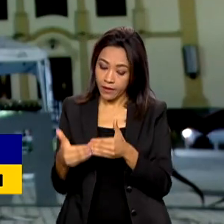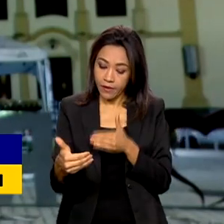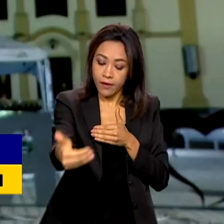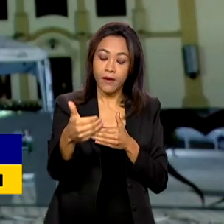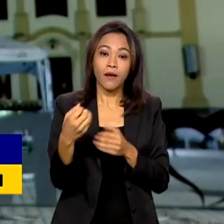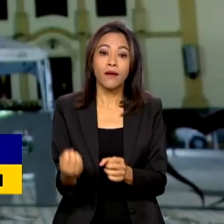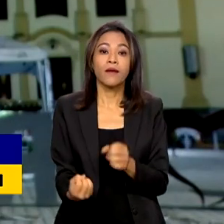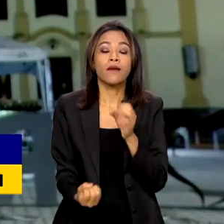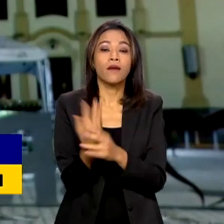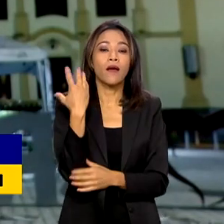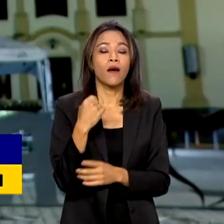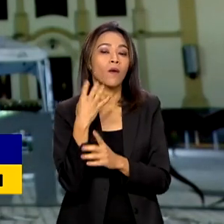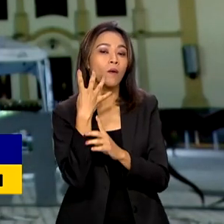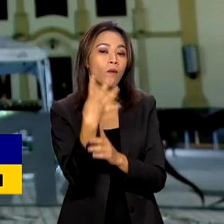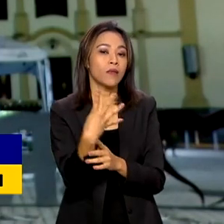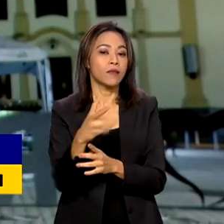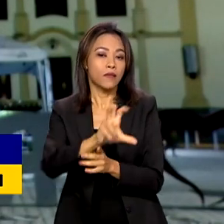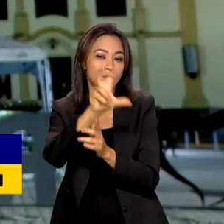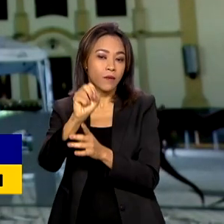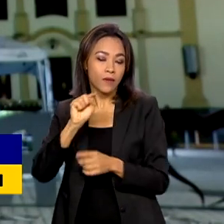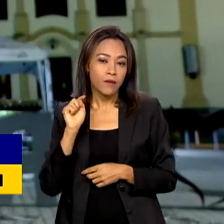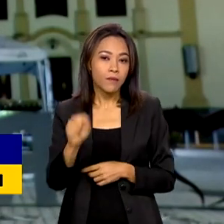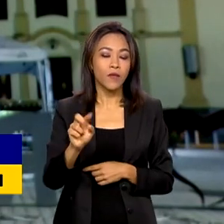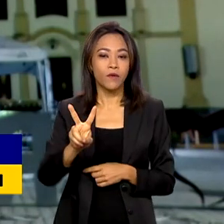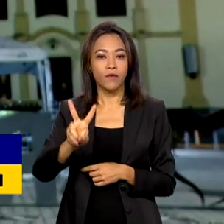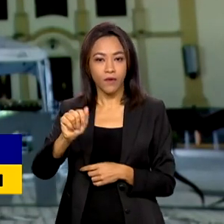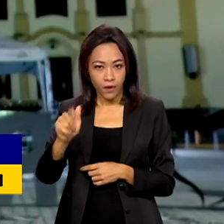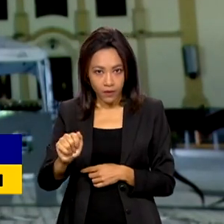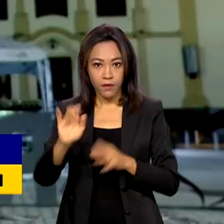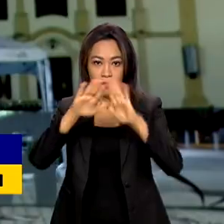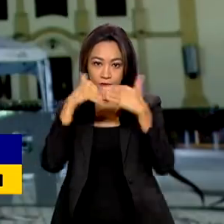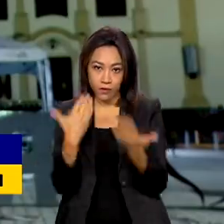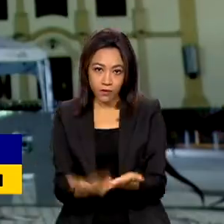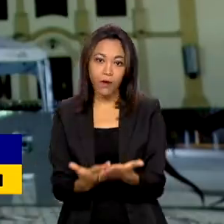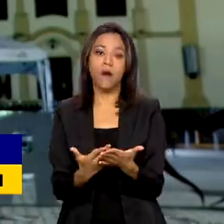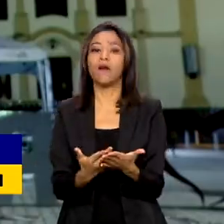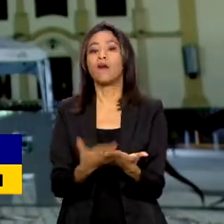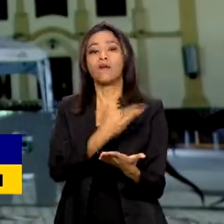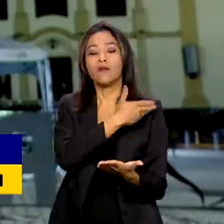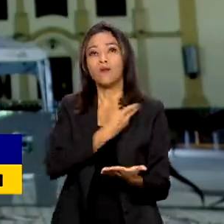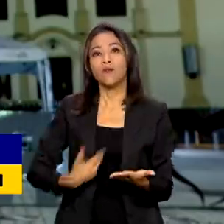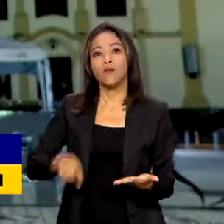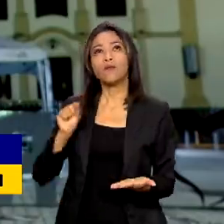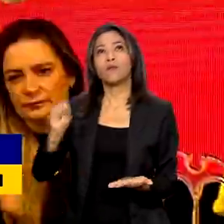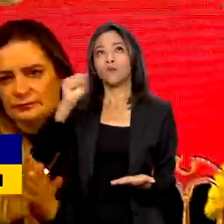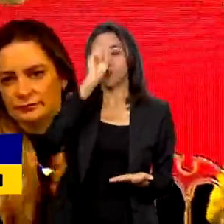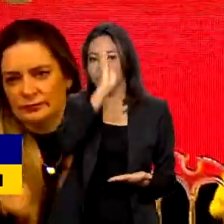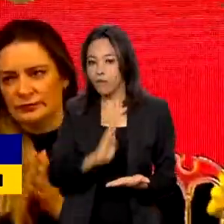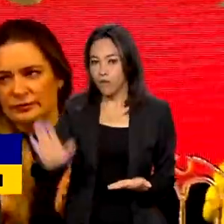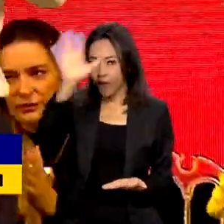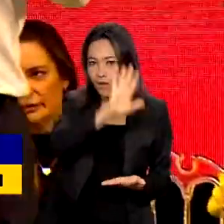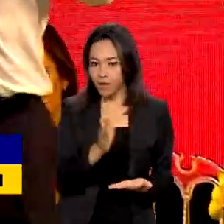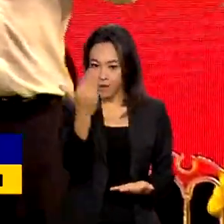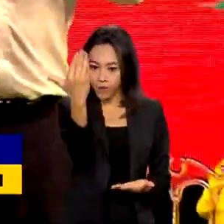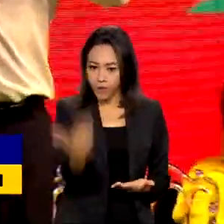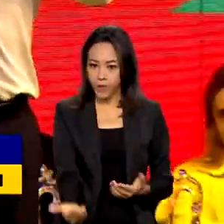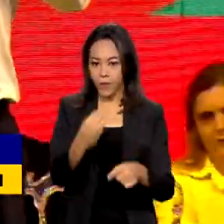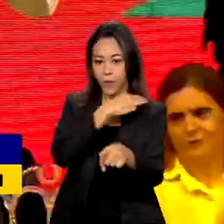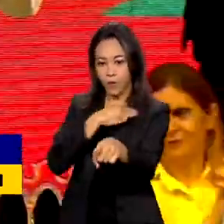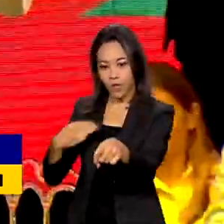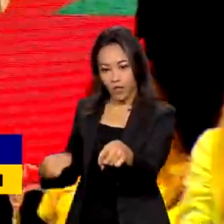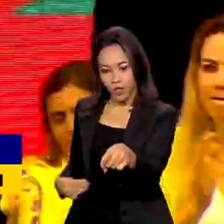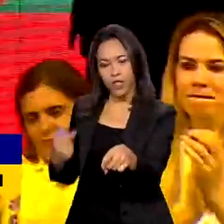cerca de 450 mil vagas nas redes públicas de ensino no Brasil. O ministro Camilo